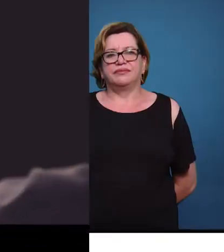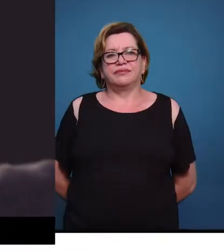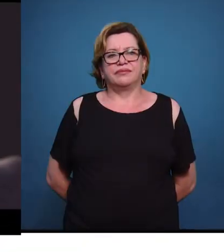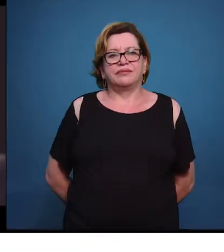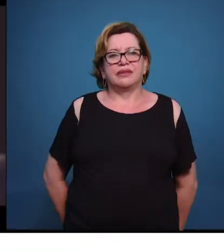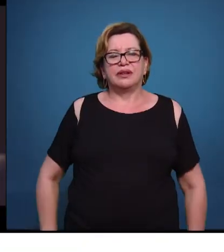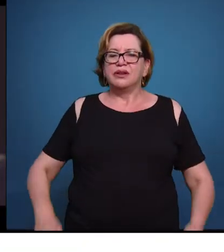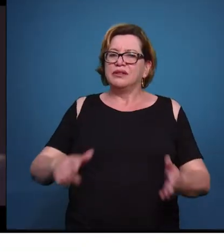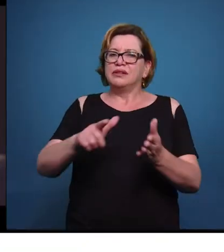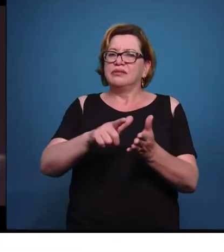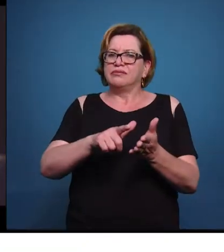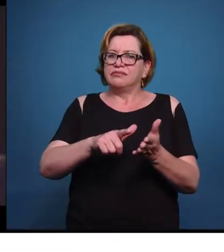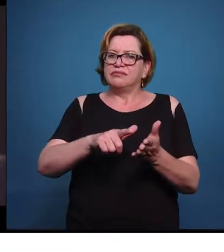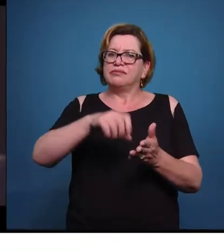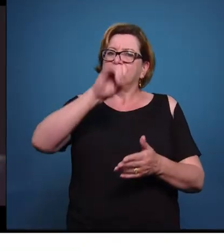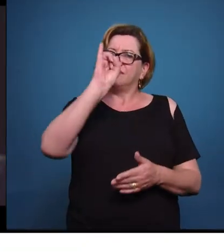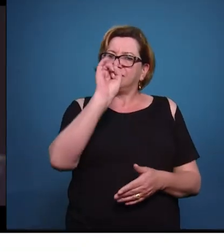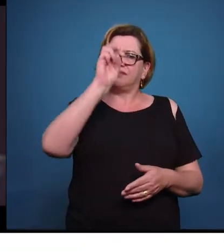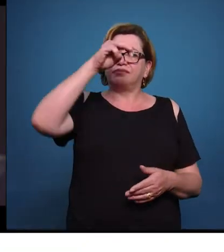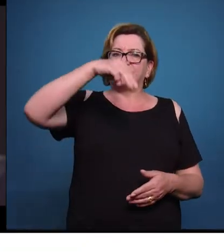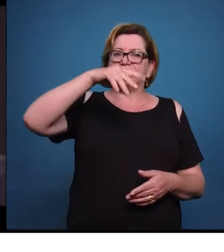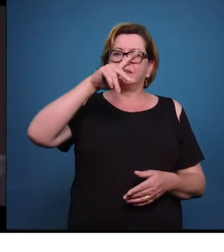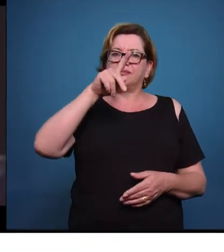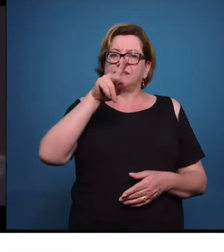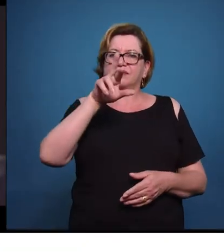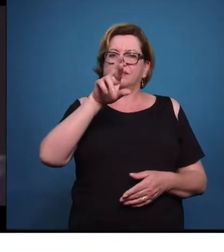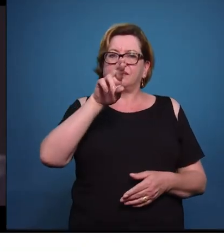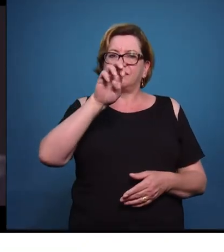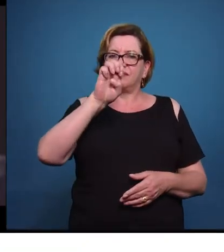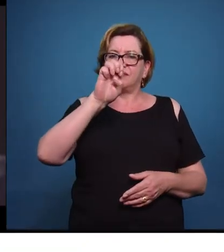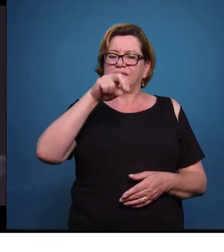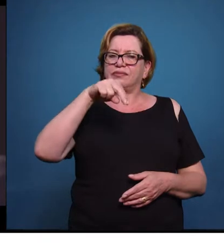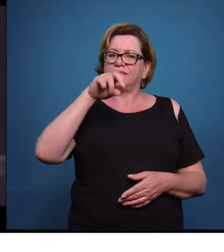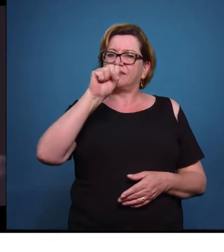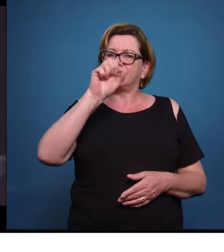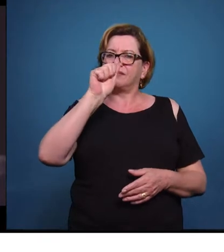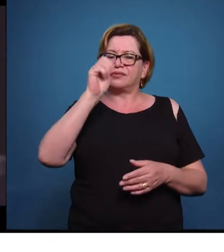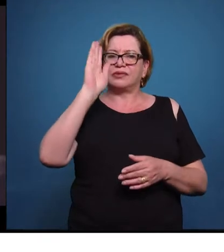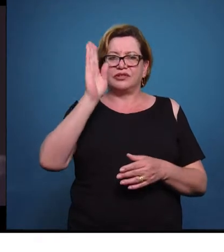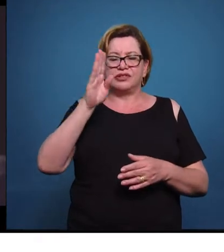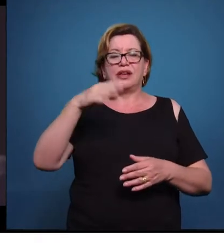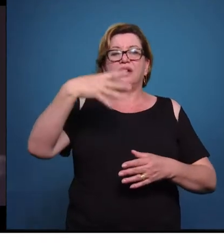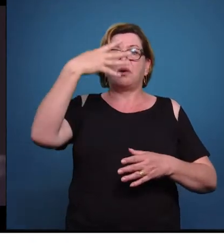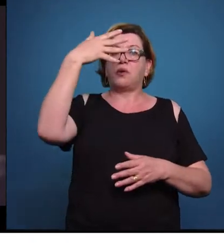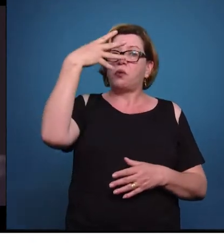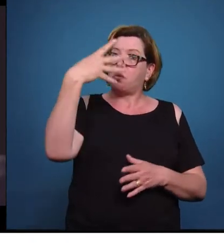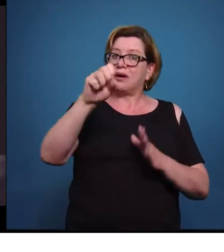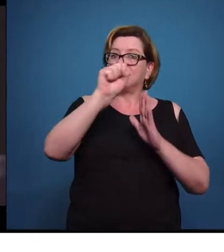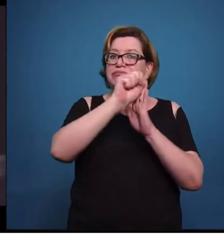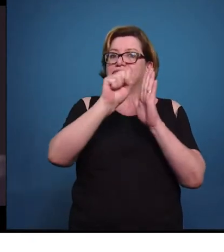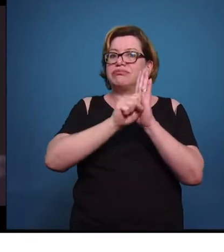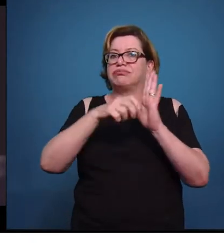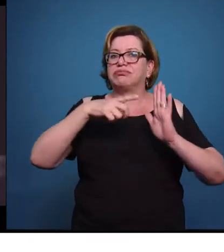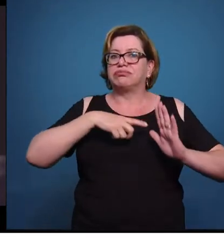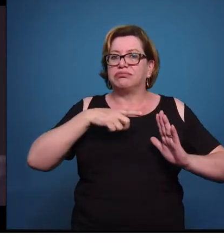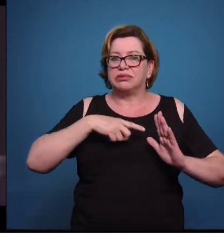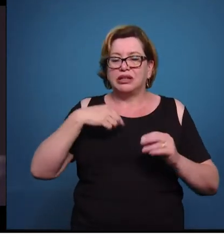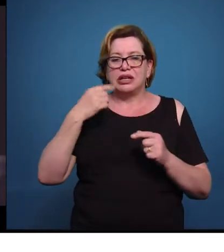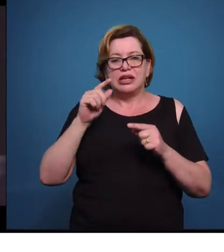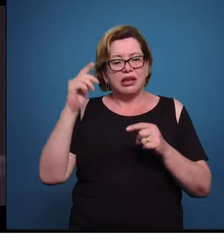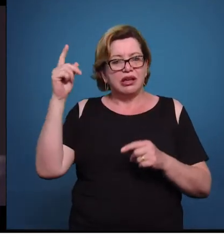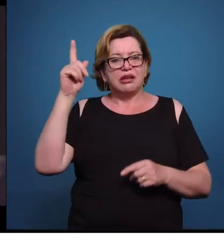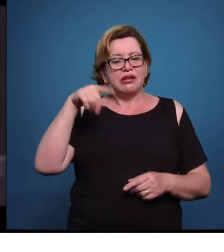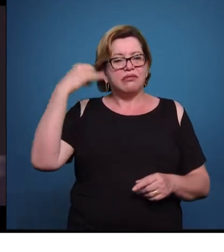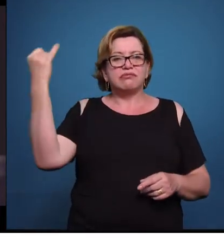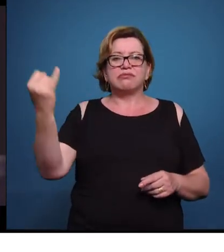A imprensa tal qual nós conhecemos tem cerca de quatro séculos e cada vez mais tem sido vista como um importante instrumento para a formação da opinião